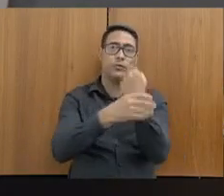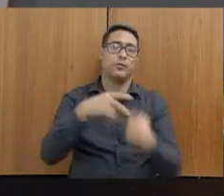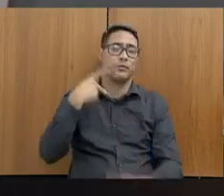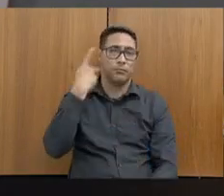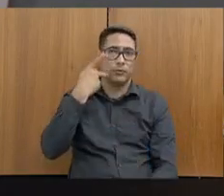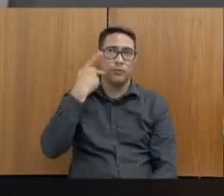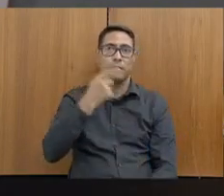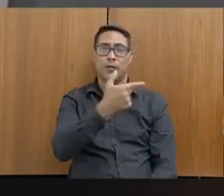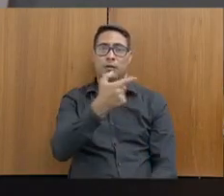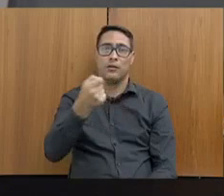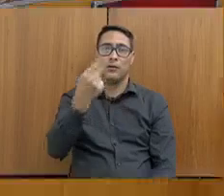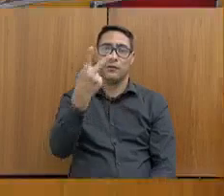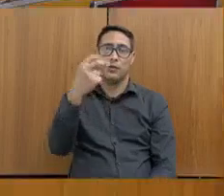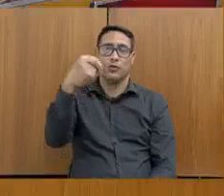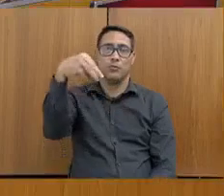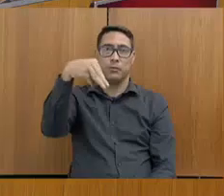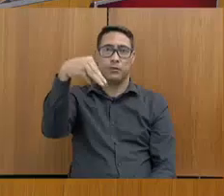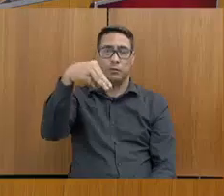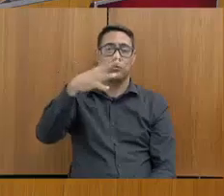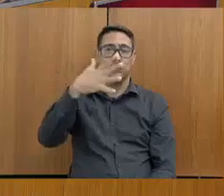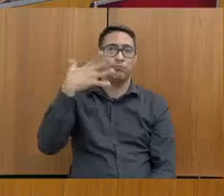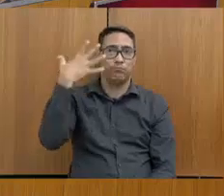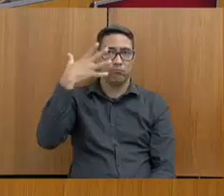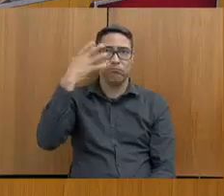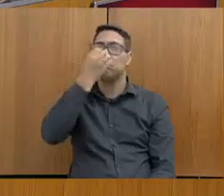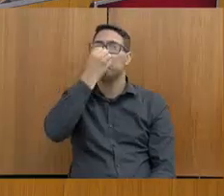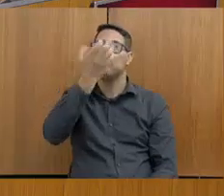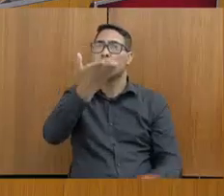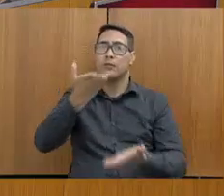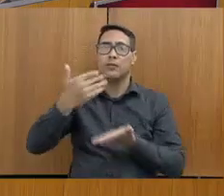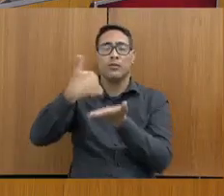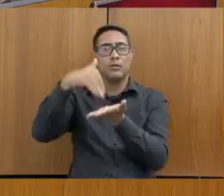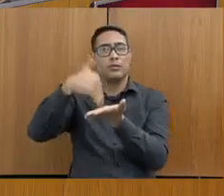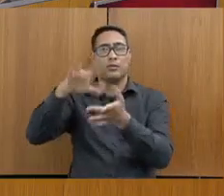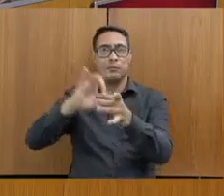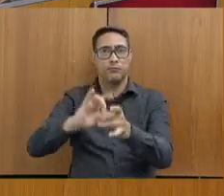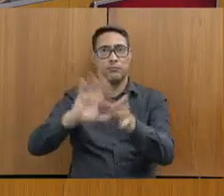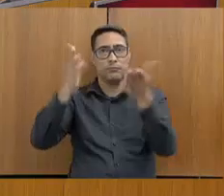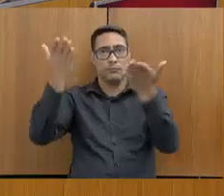deputado